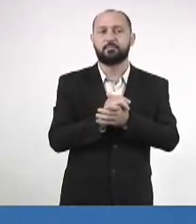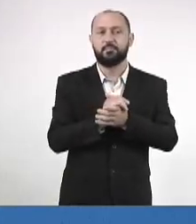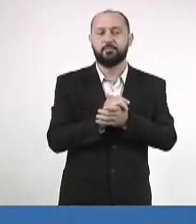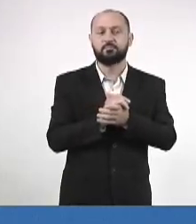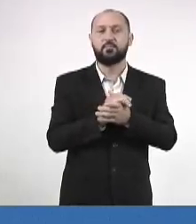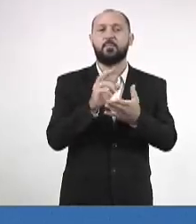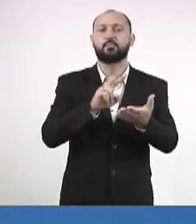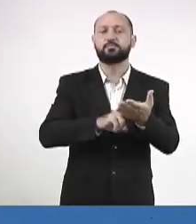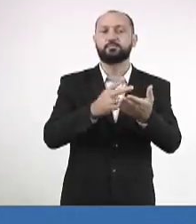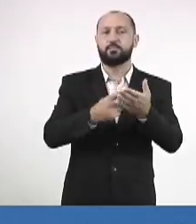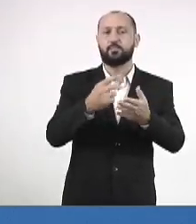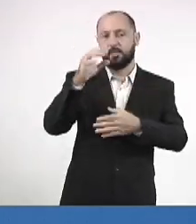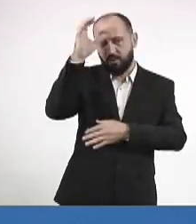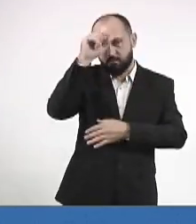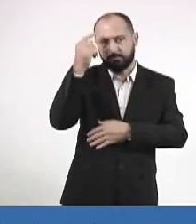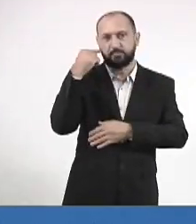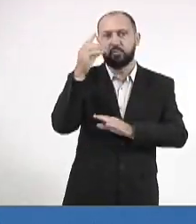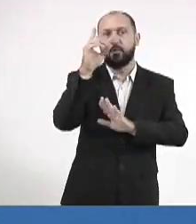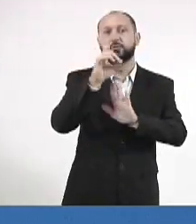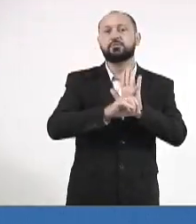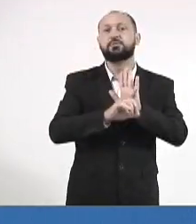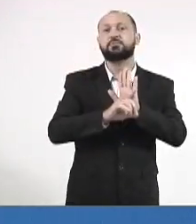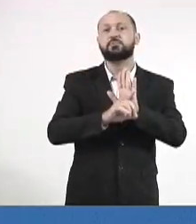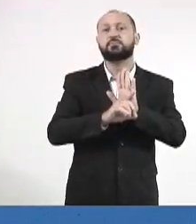essa interpretação, porque eu aprendi uma coisa no direito,